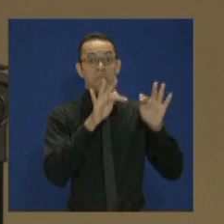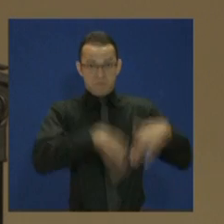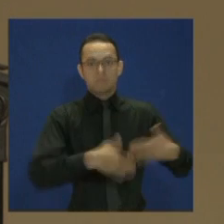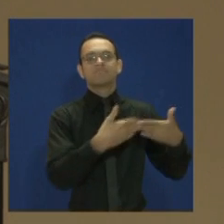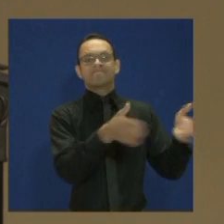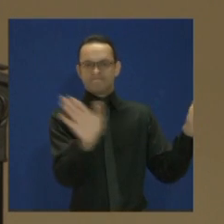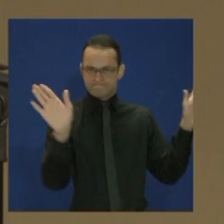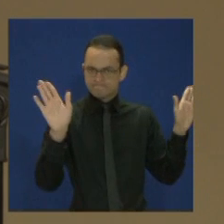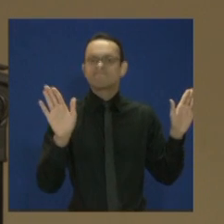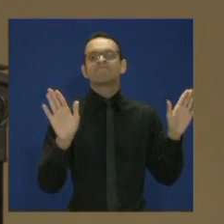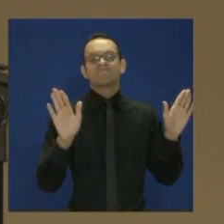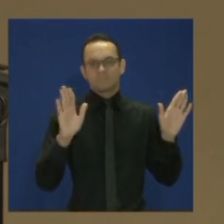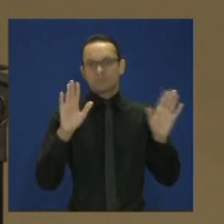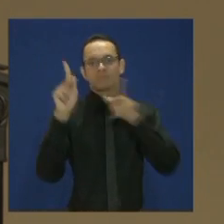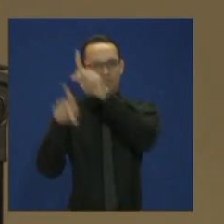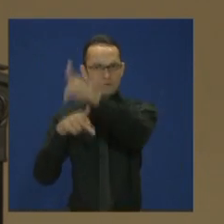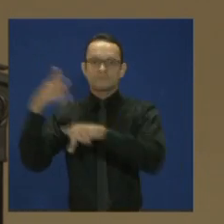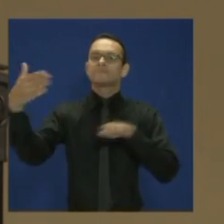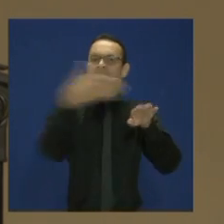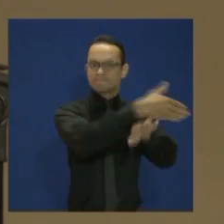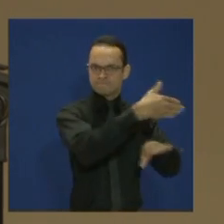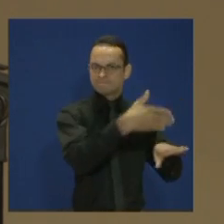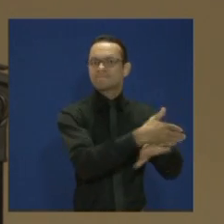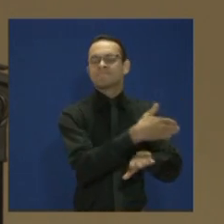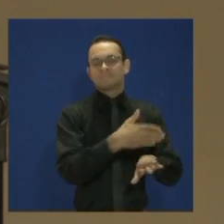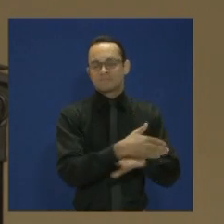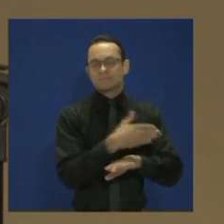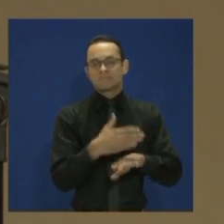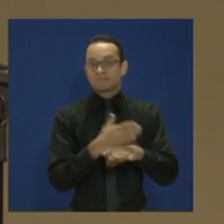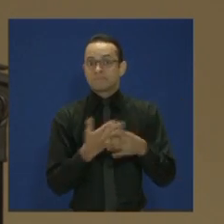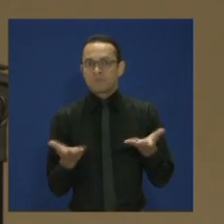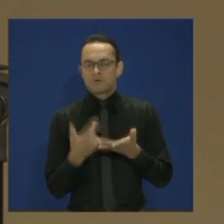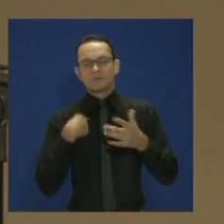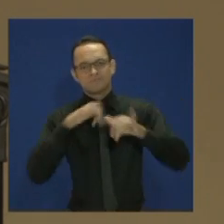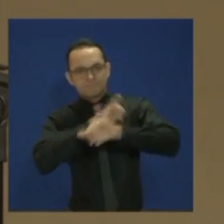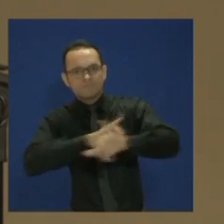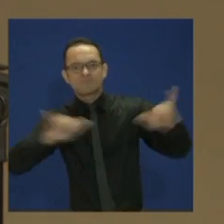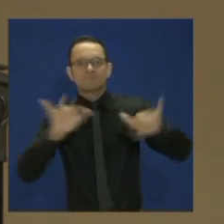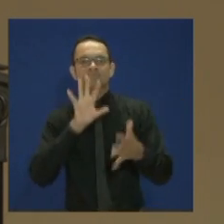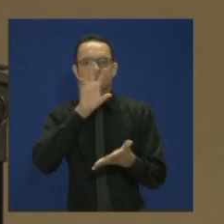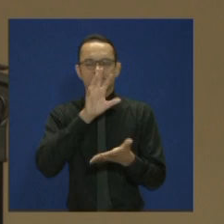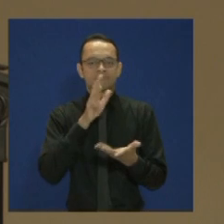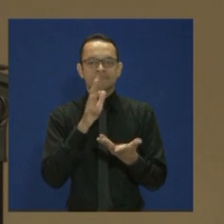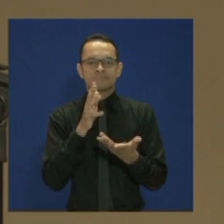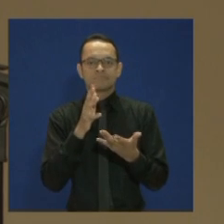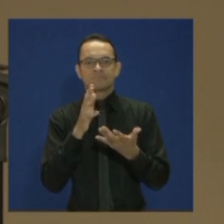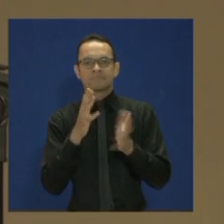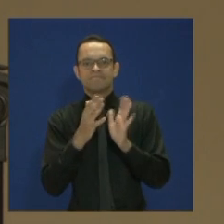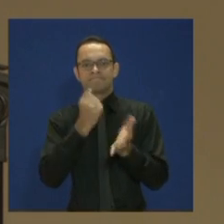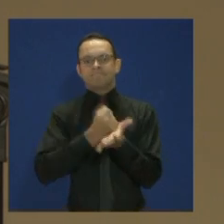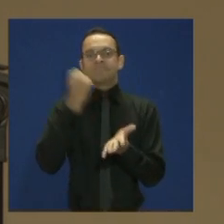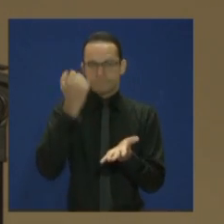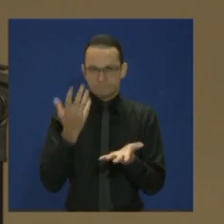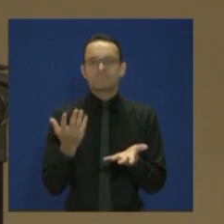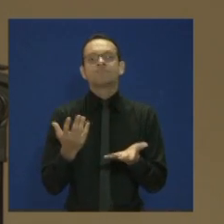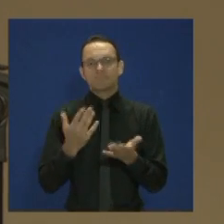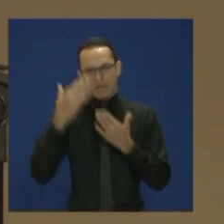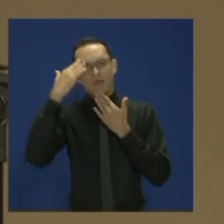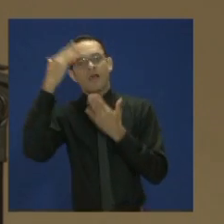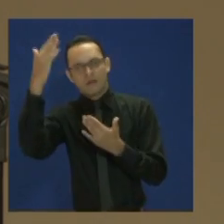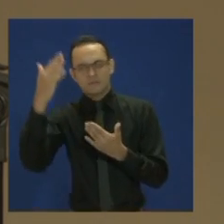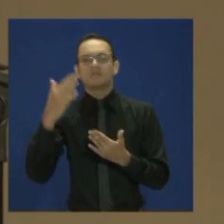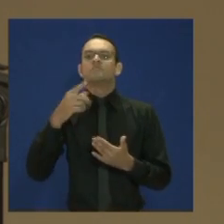para a população goiana. Então, registro aqui e agradeço a sensibilidade e o carinho com que os